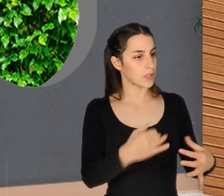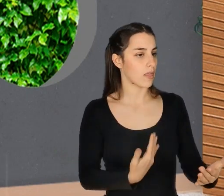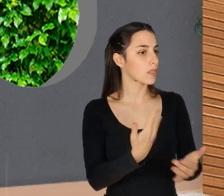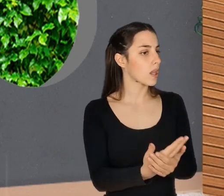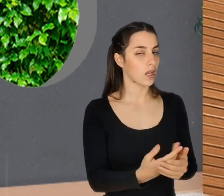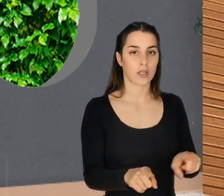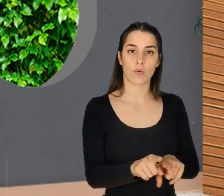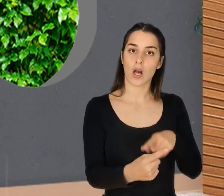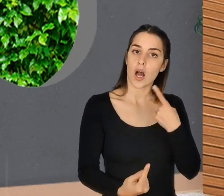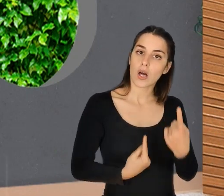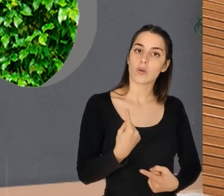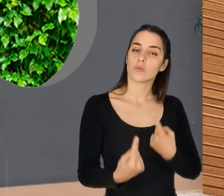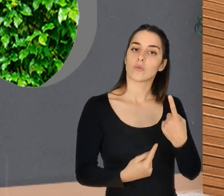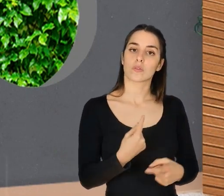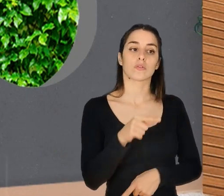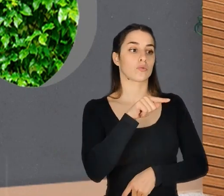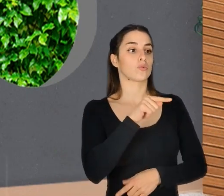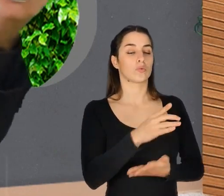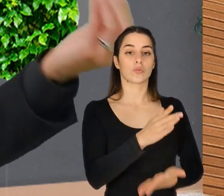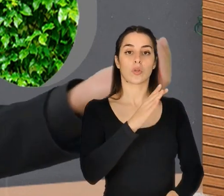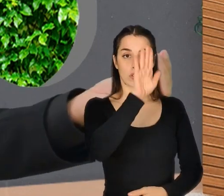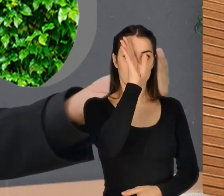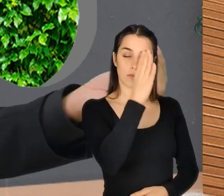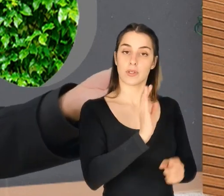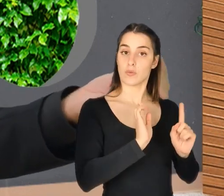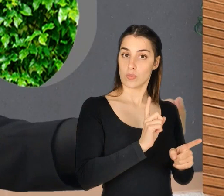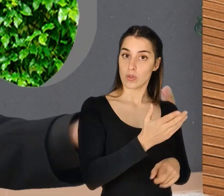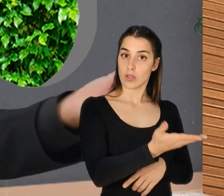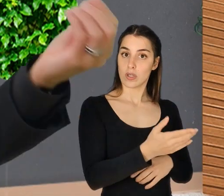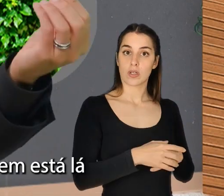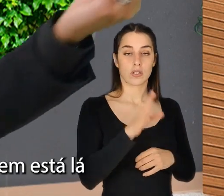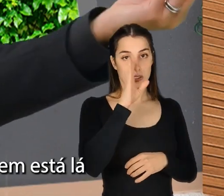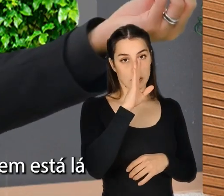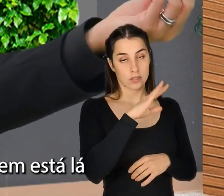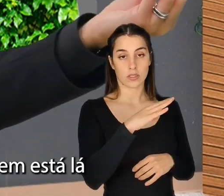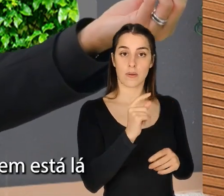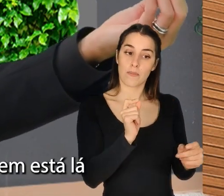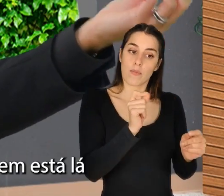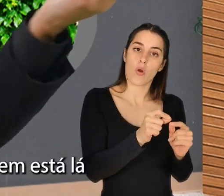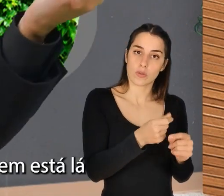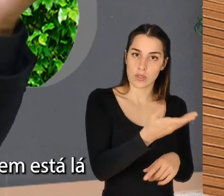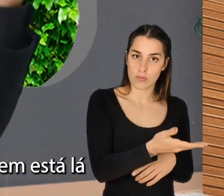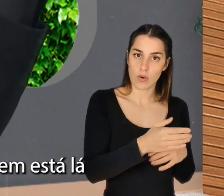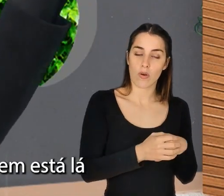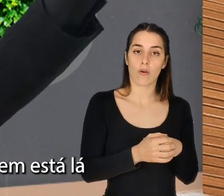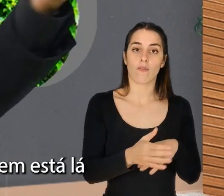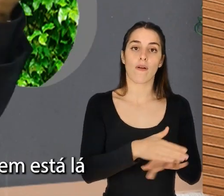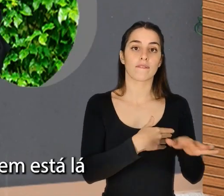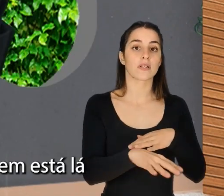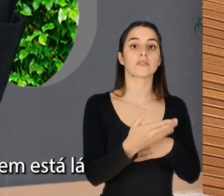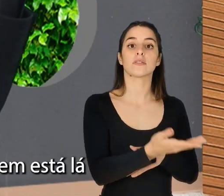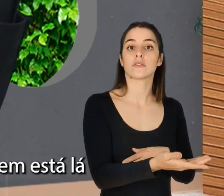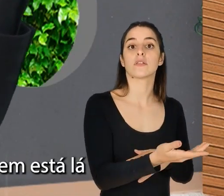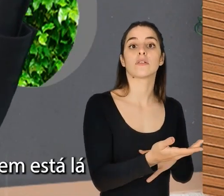vezes é proporcionar algo que tu só vais saber o quê, chegando mais uma vez próximo e fazendo